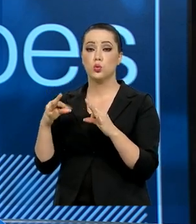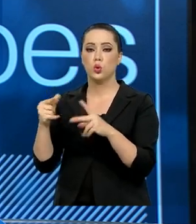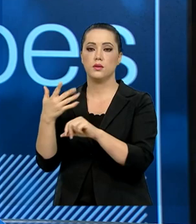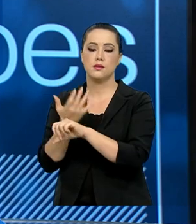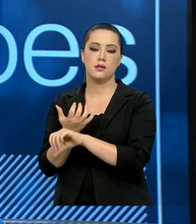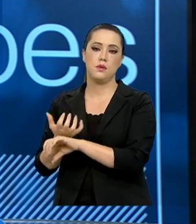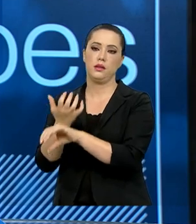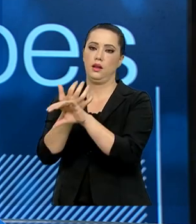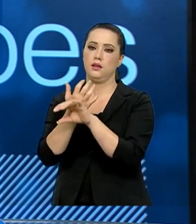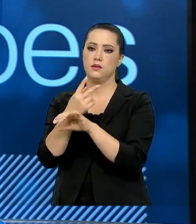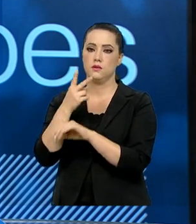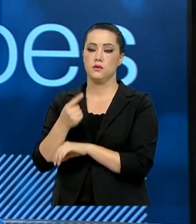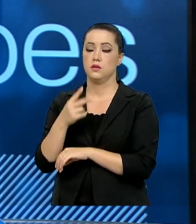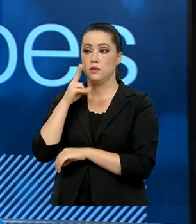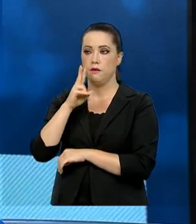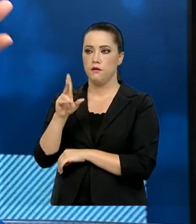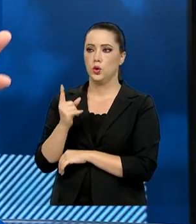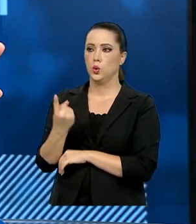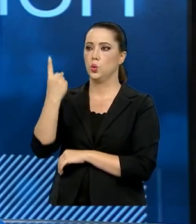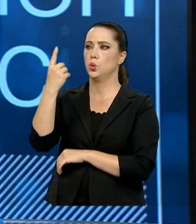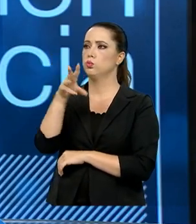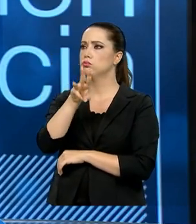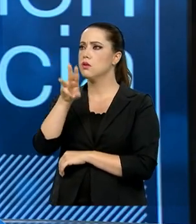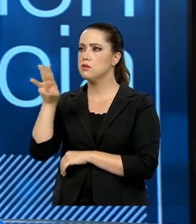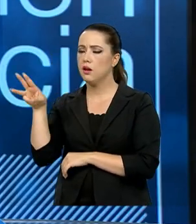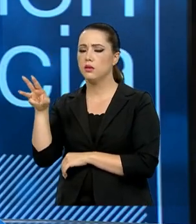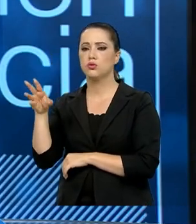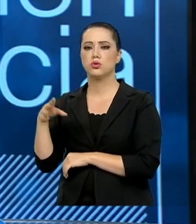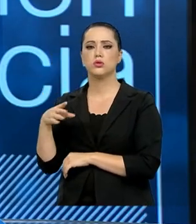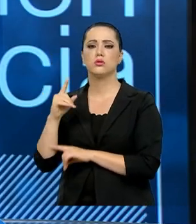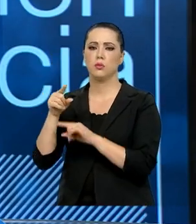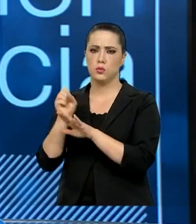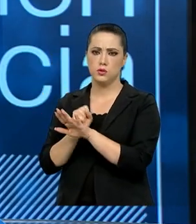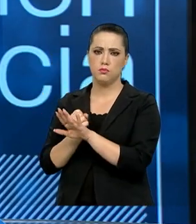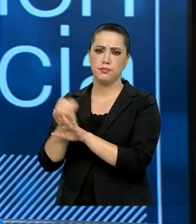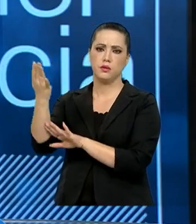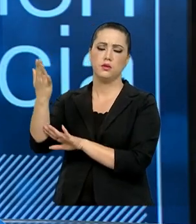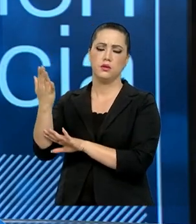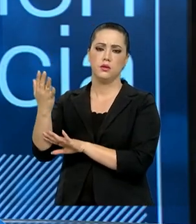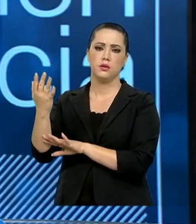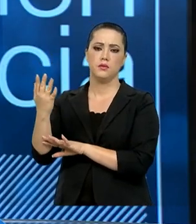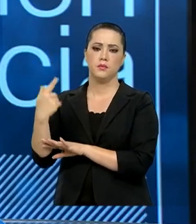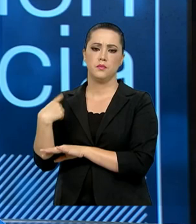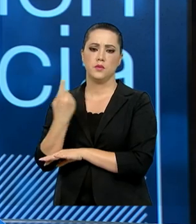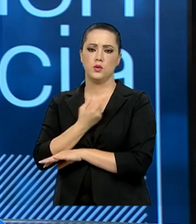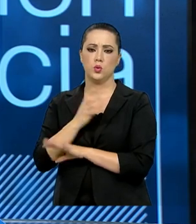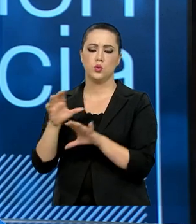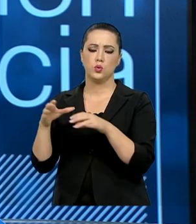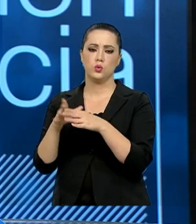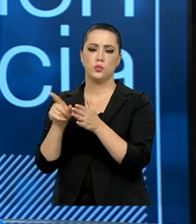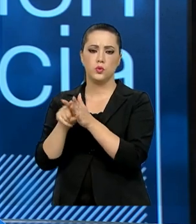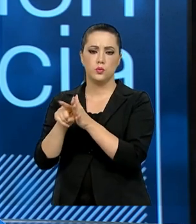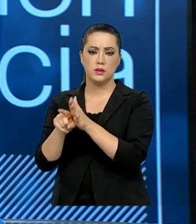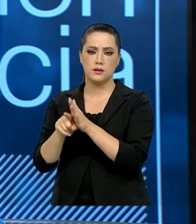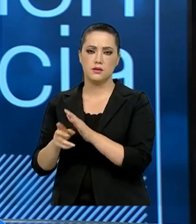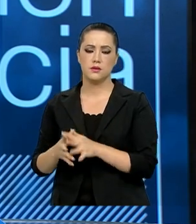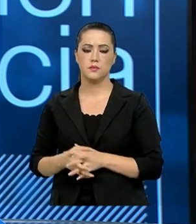disponível, uma vez publicado aquele trabalho, para os nossos pesquisadores.